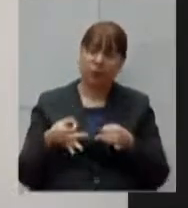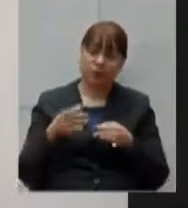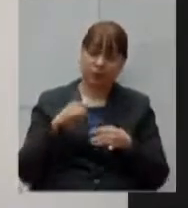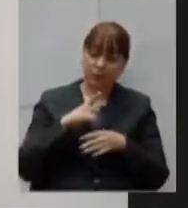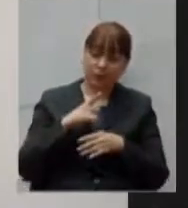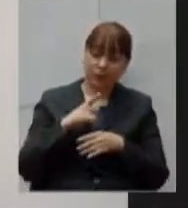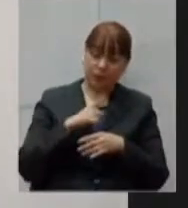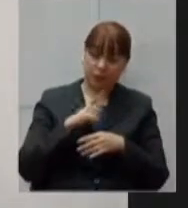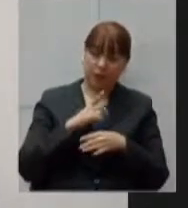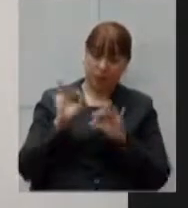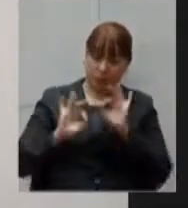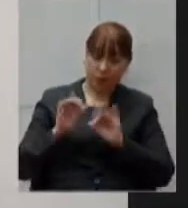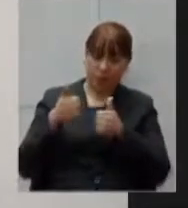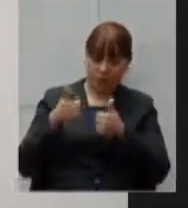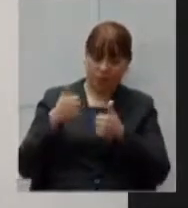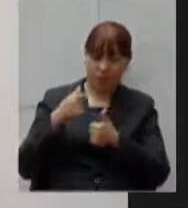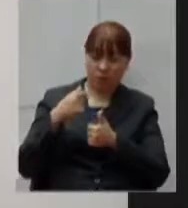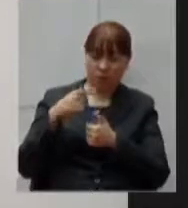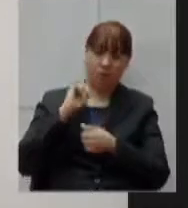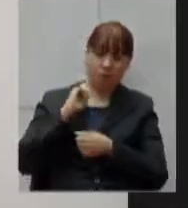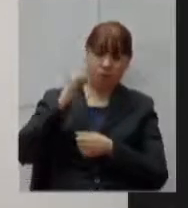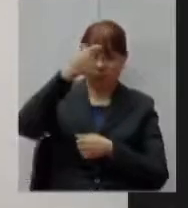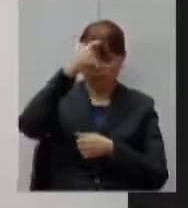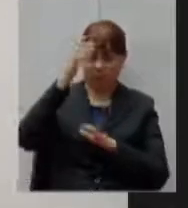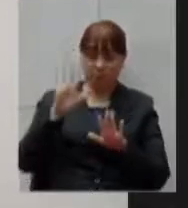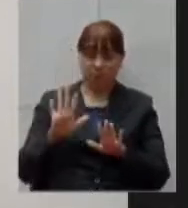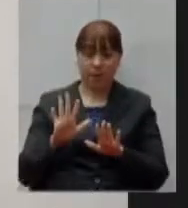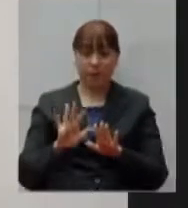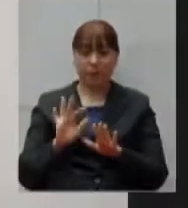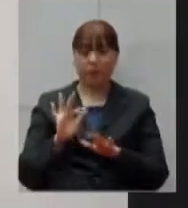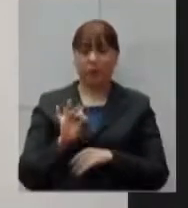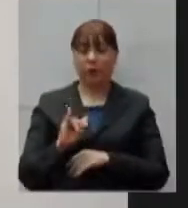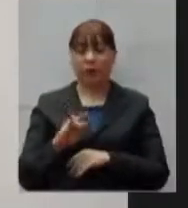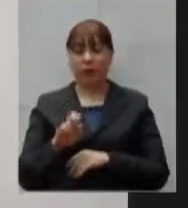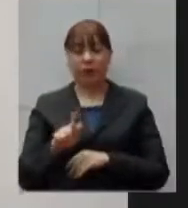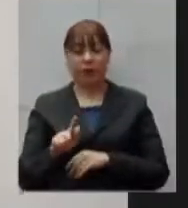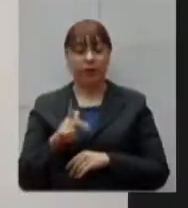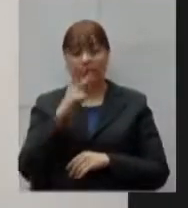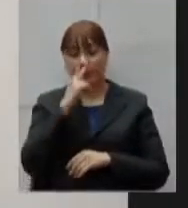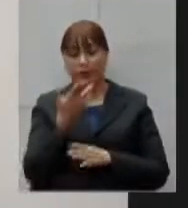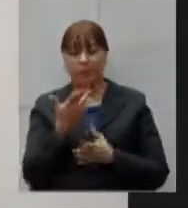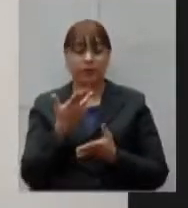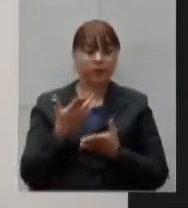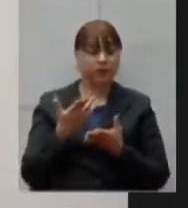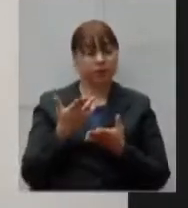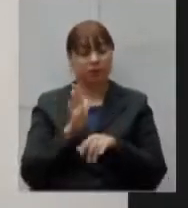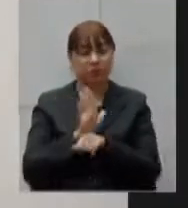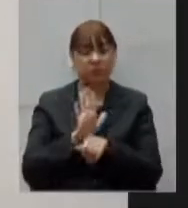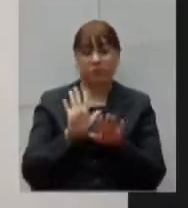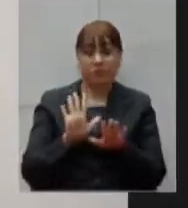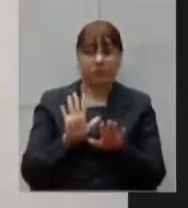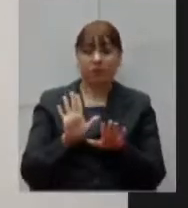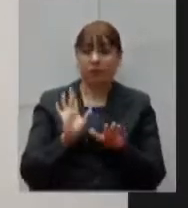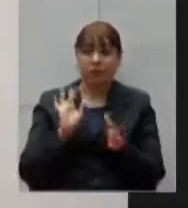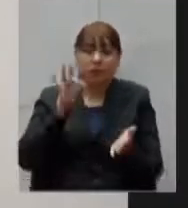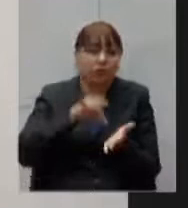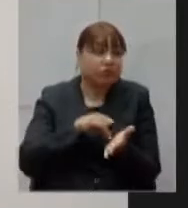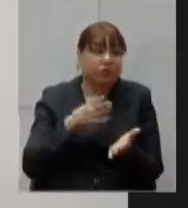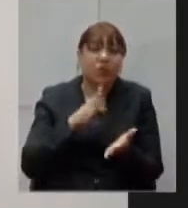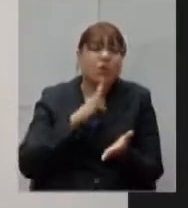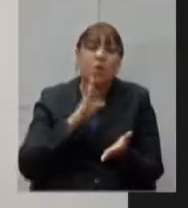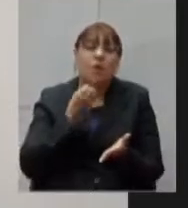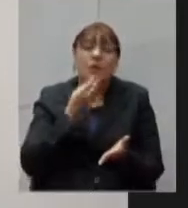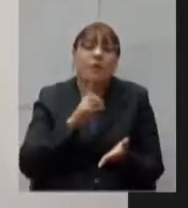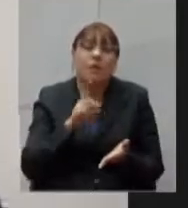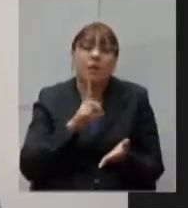mas ele atendeu mais talvez a uma reivindicação da FIENG do que uma necessidade real dos municípios tem um município